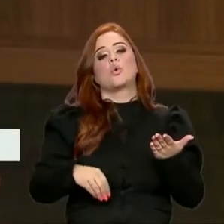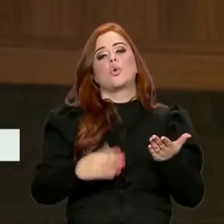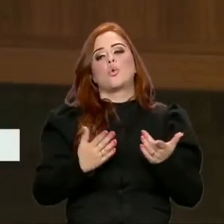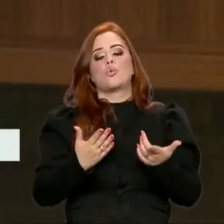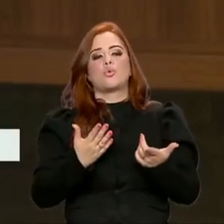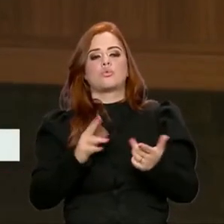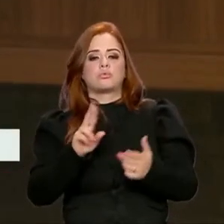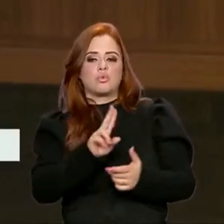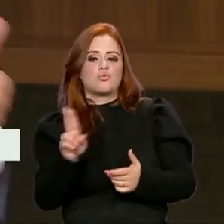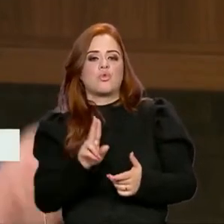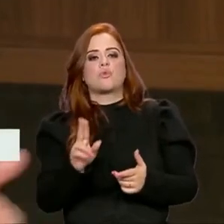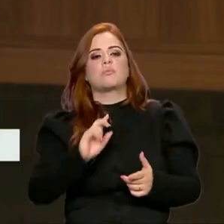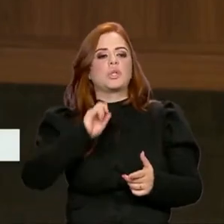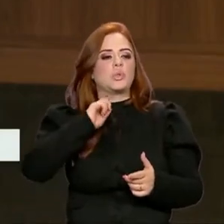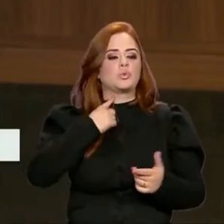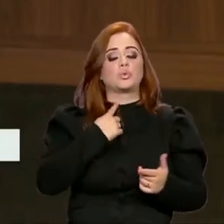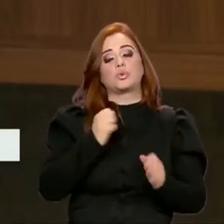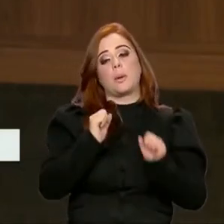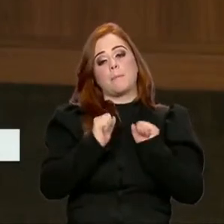voltar ao consumo, voltar ao crediário.